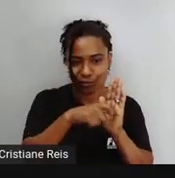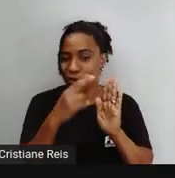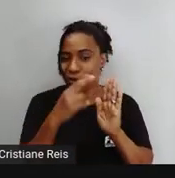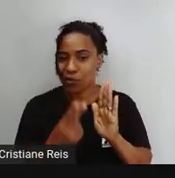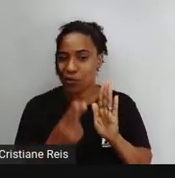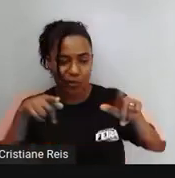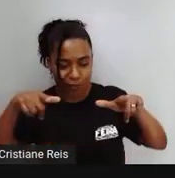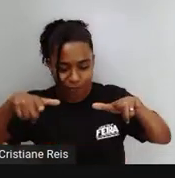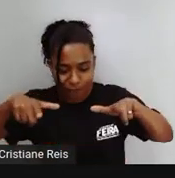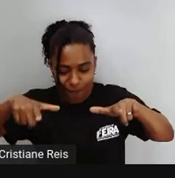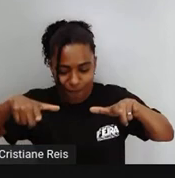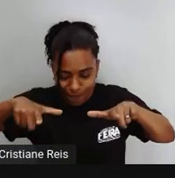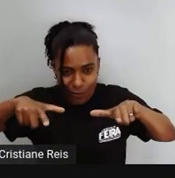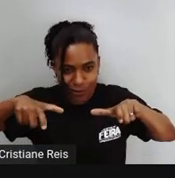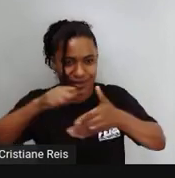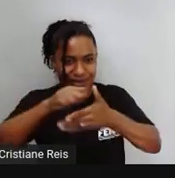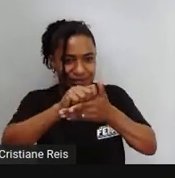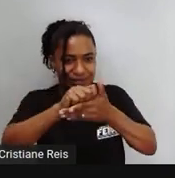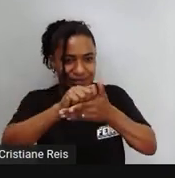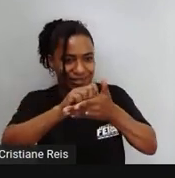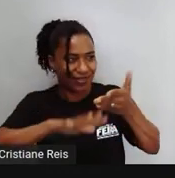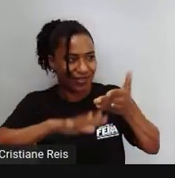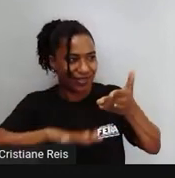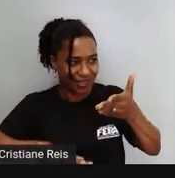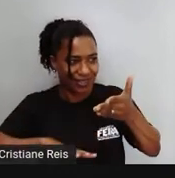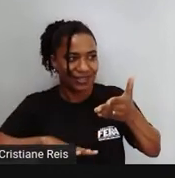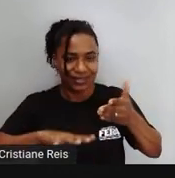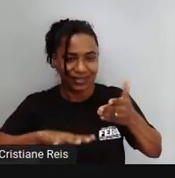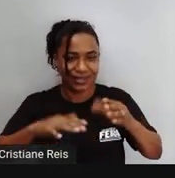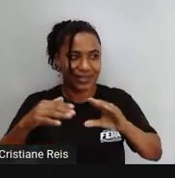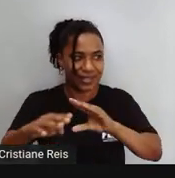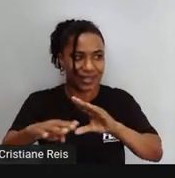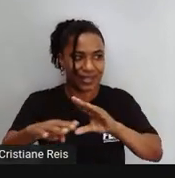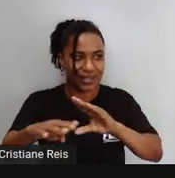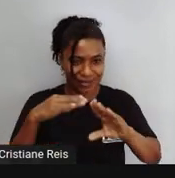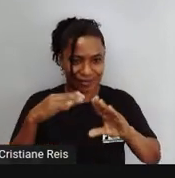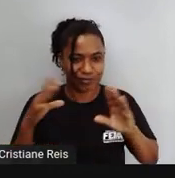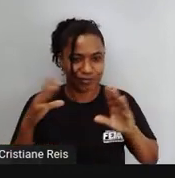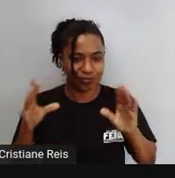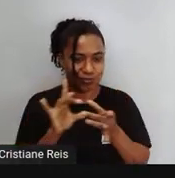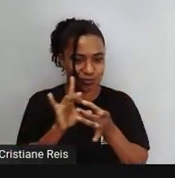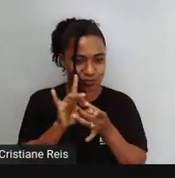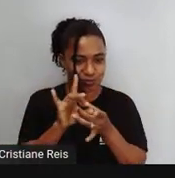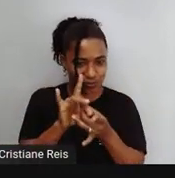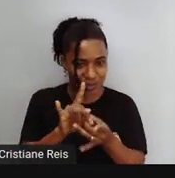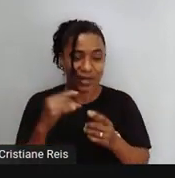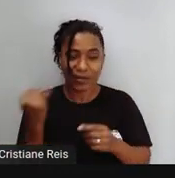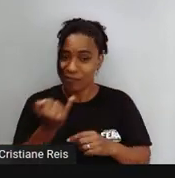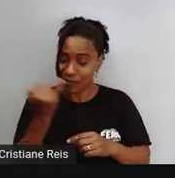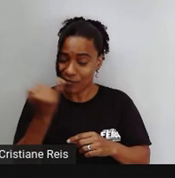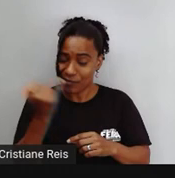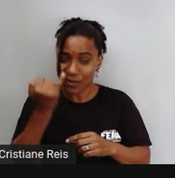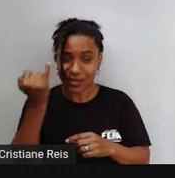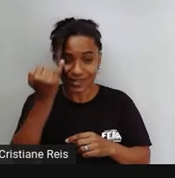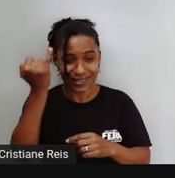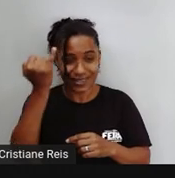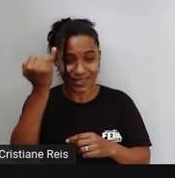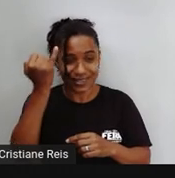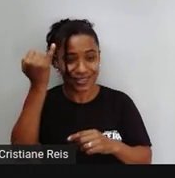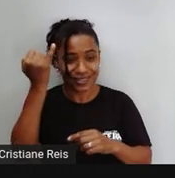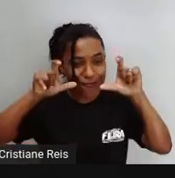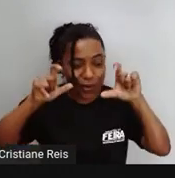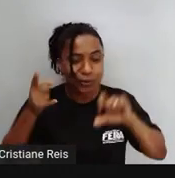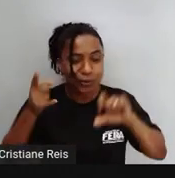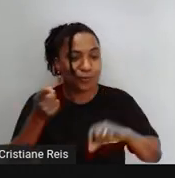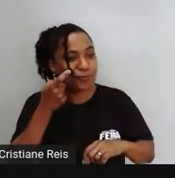infográfico E mande para nós Em anexo Mas é importante Ao fazer a foto Que você observe